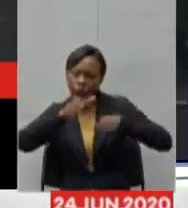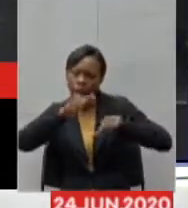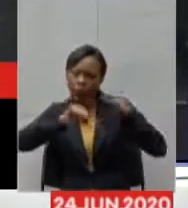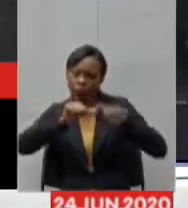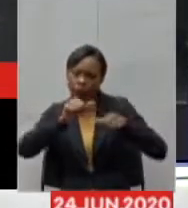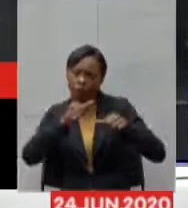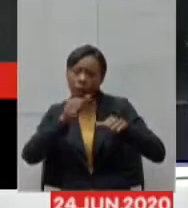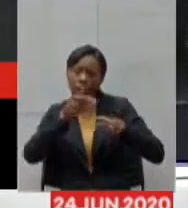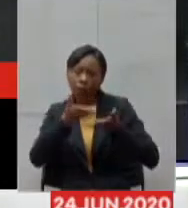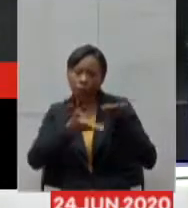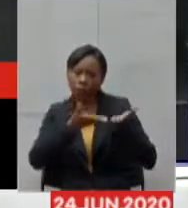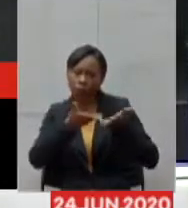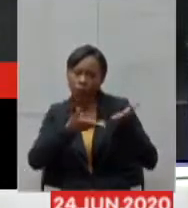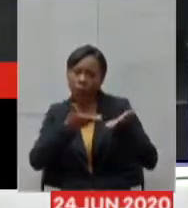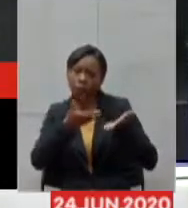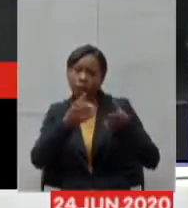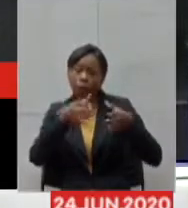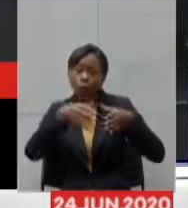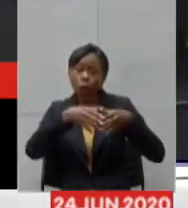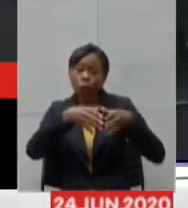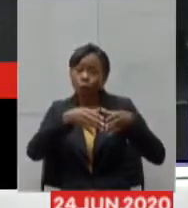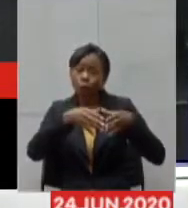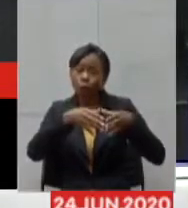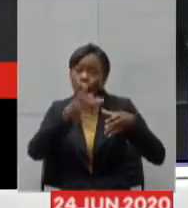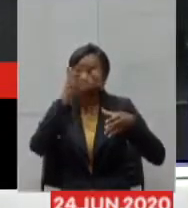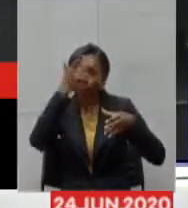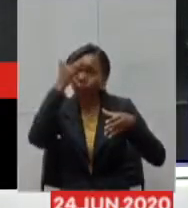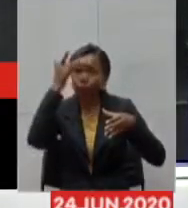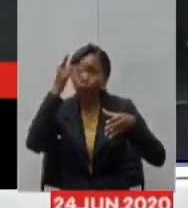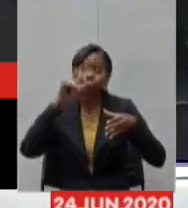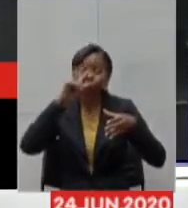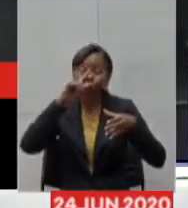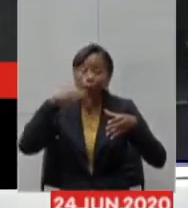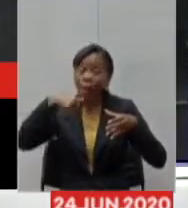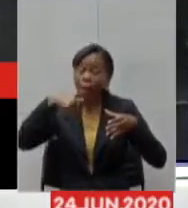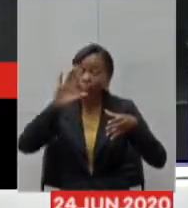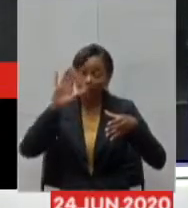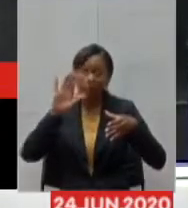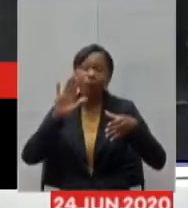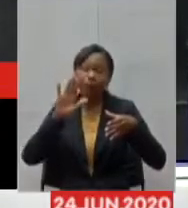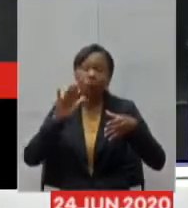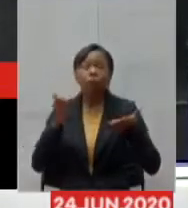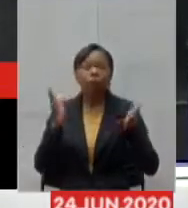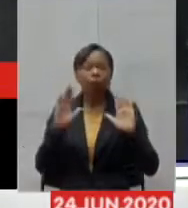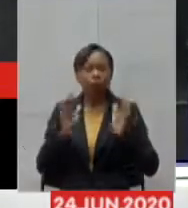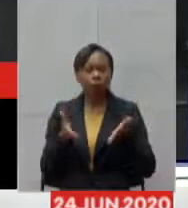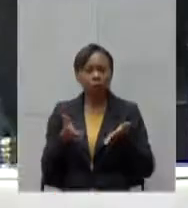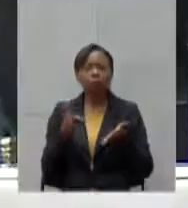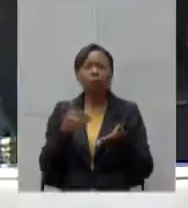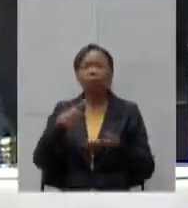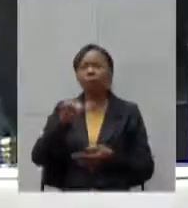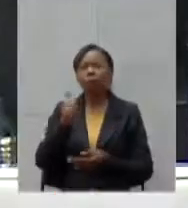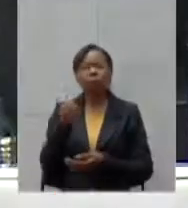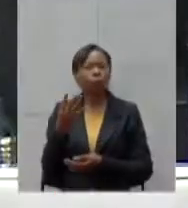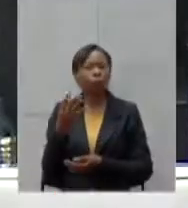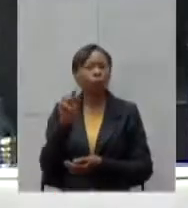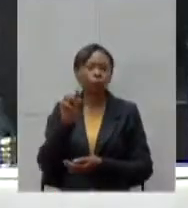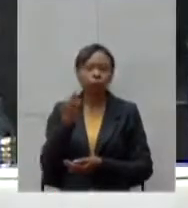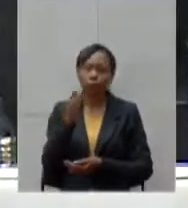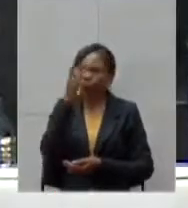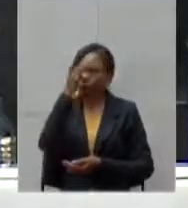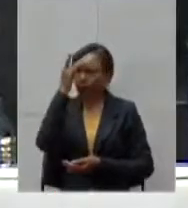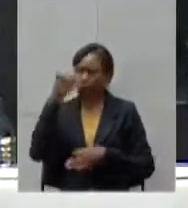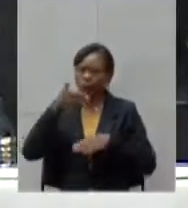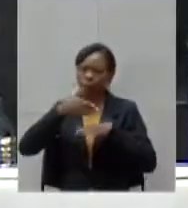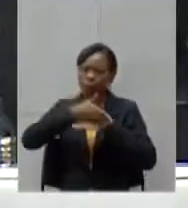de risco. E hoje nós já tivemos mais de 14 mil usuários, mais de 36 mil downloads, e nós